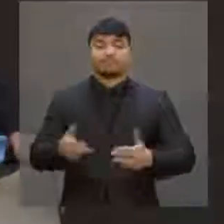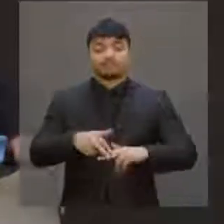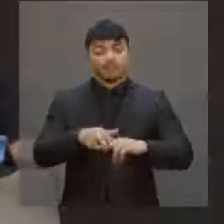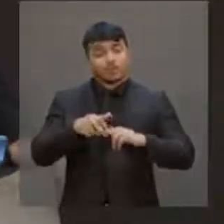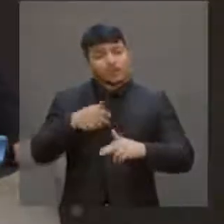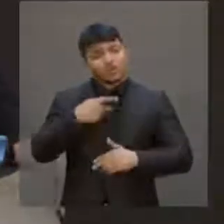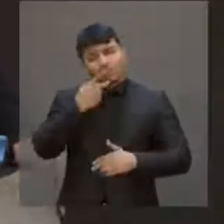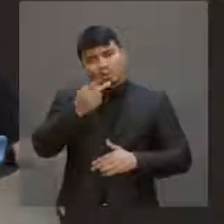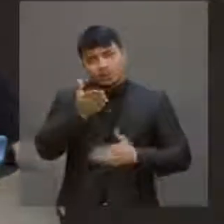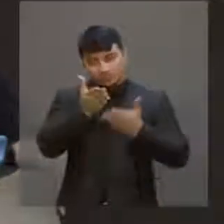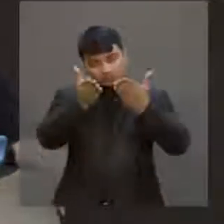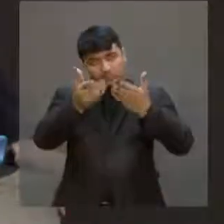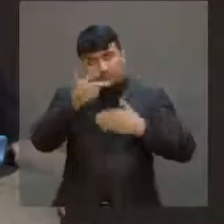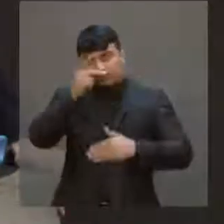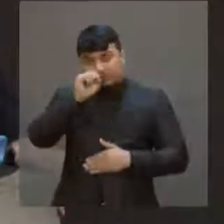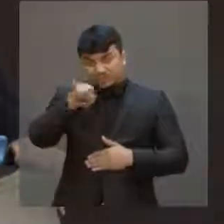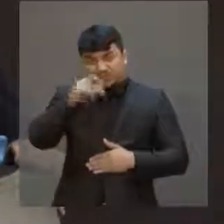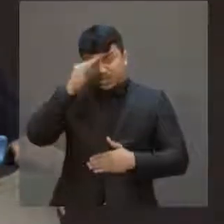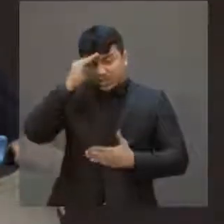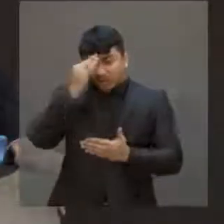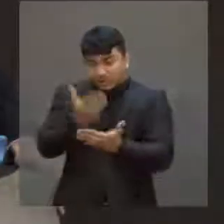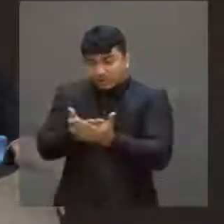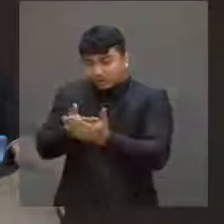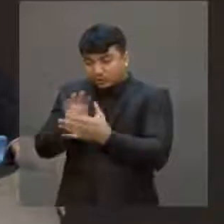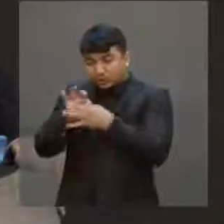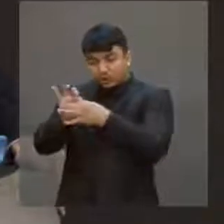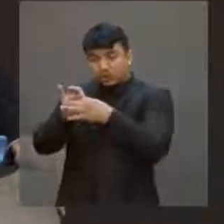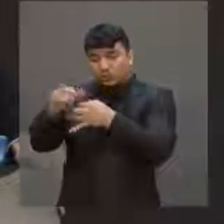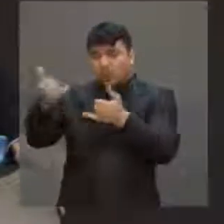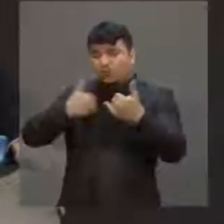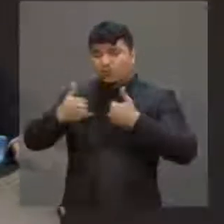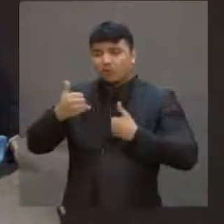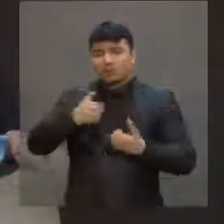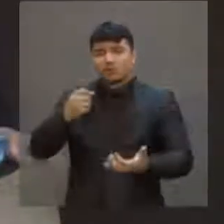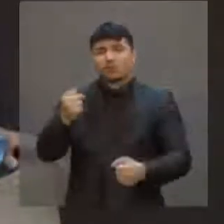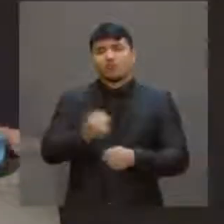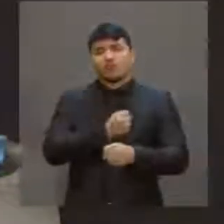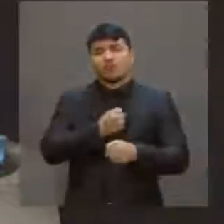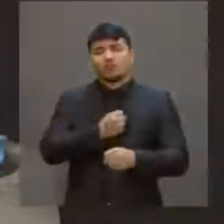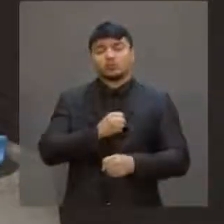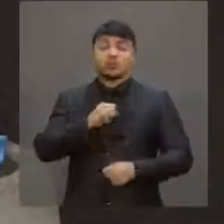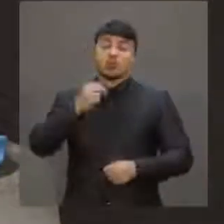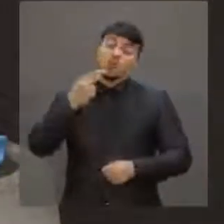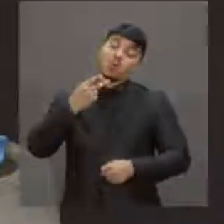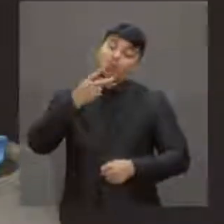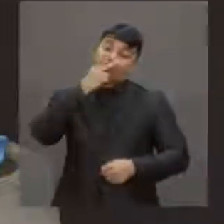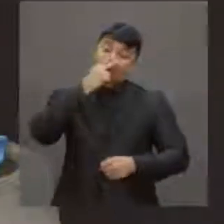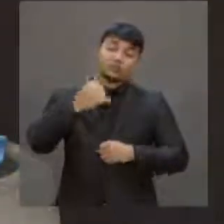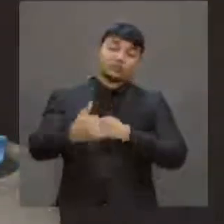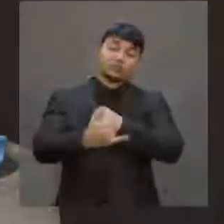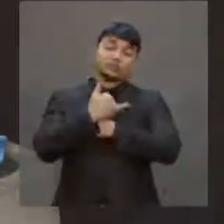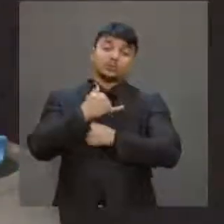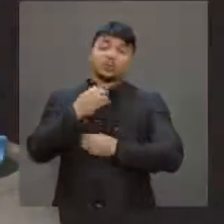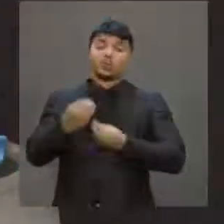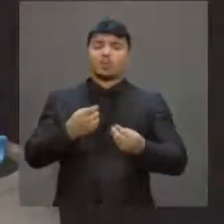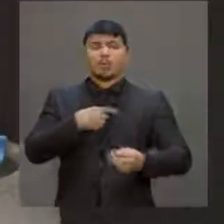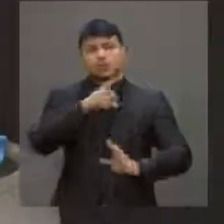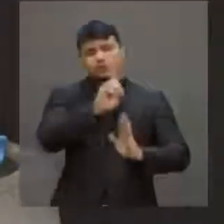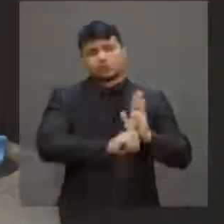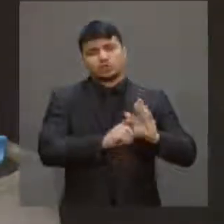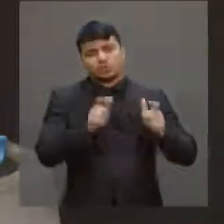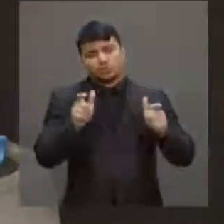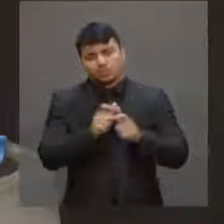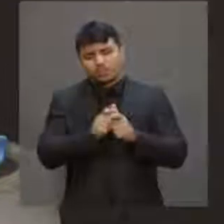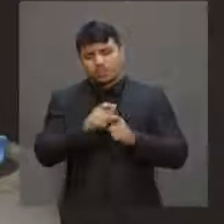acreditado na desinformação, no equívoco de dizer que há menos direitos, mais